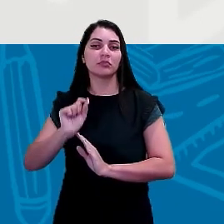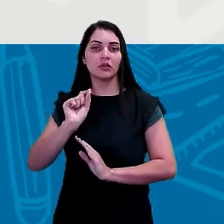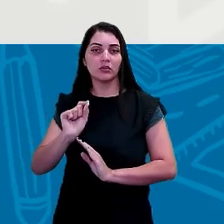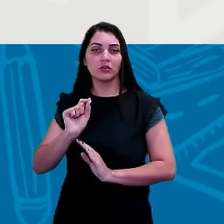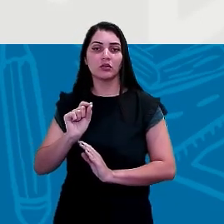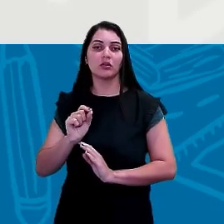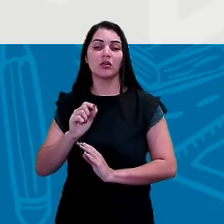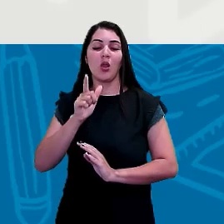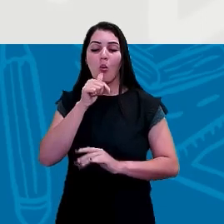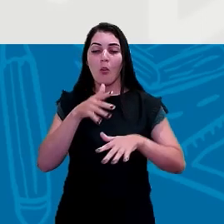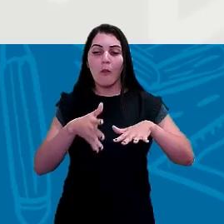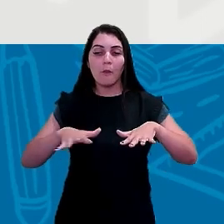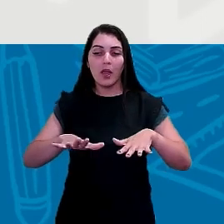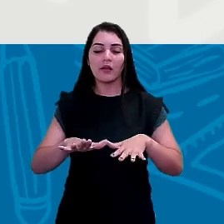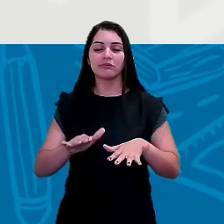o mar morto.